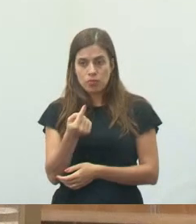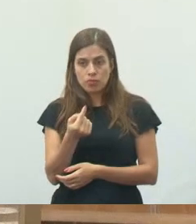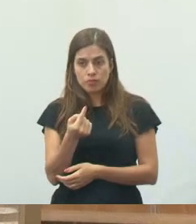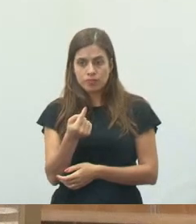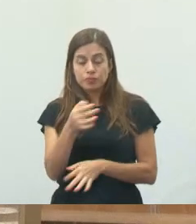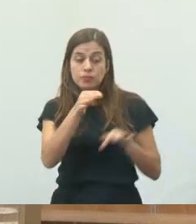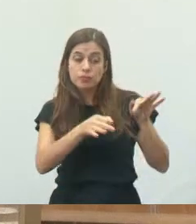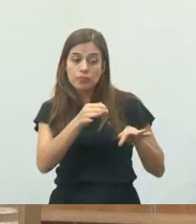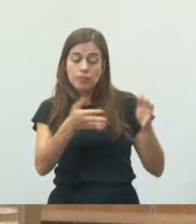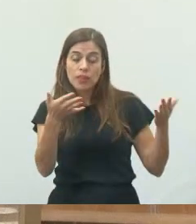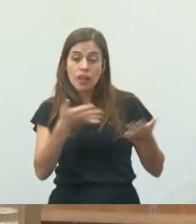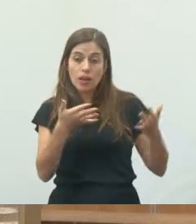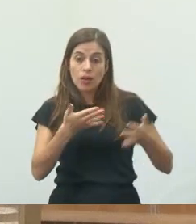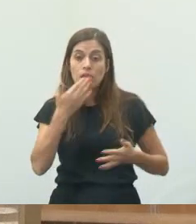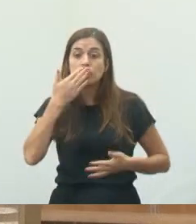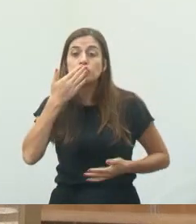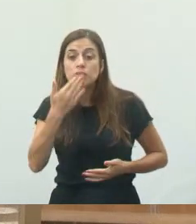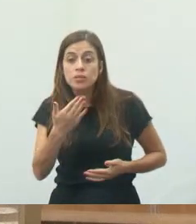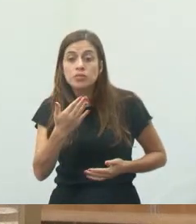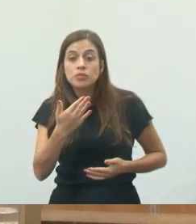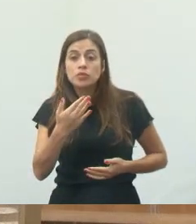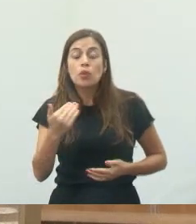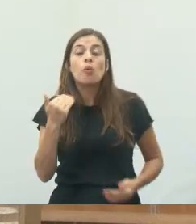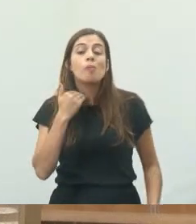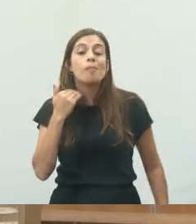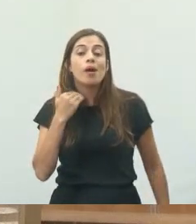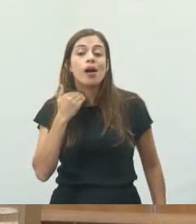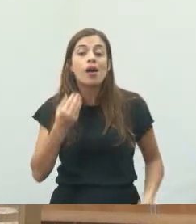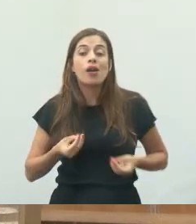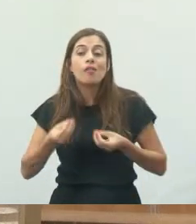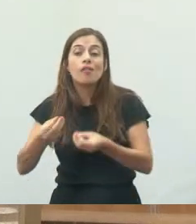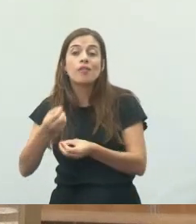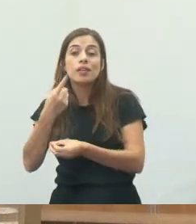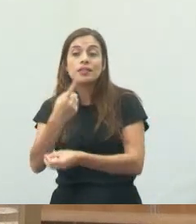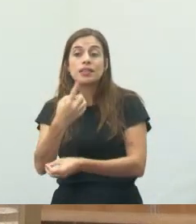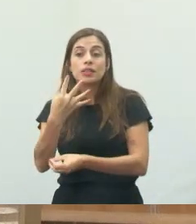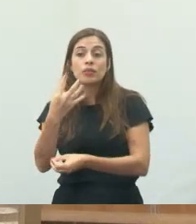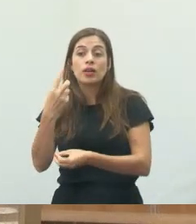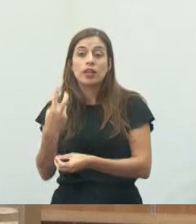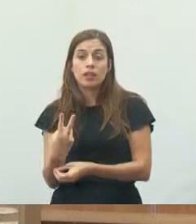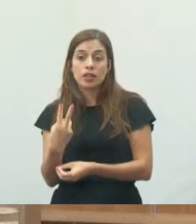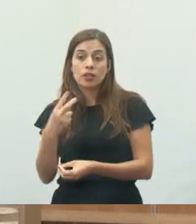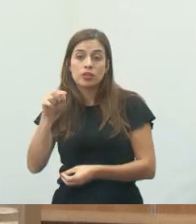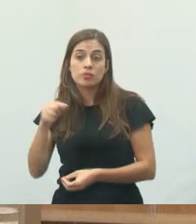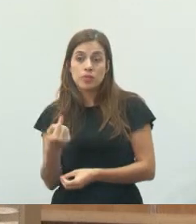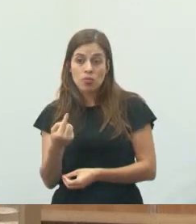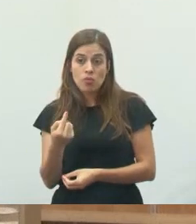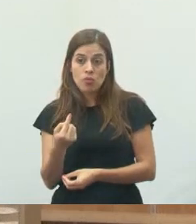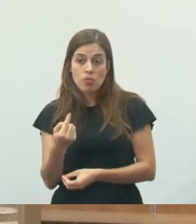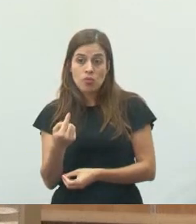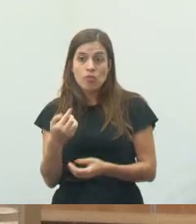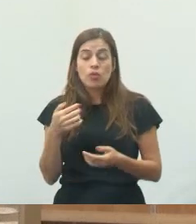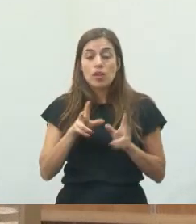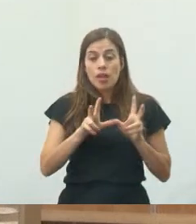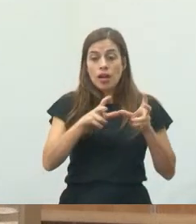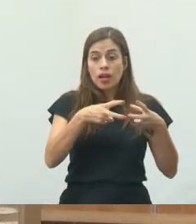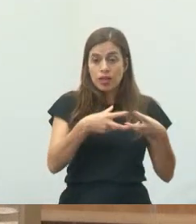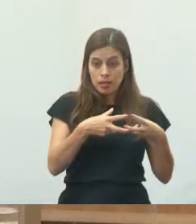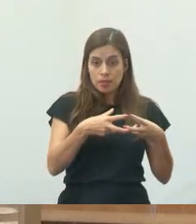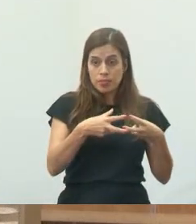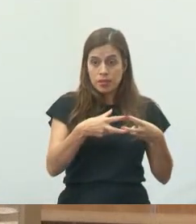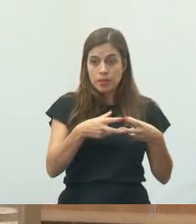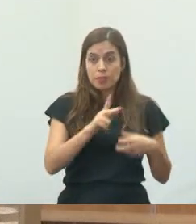A Justiça agora pediu para que o banco devolva R$ 142 mil, a metade. E a Câmara Municipal,